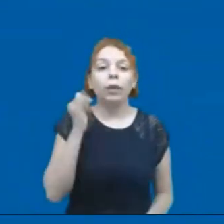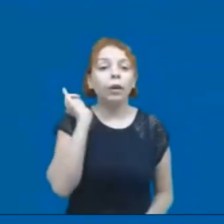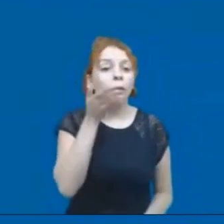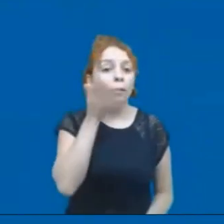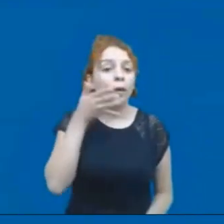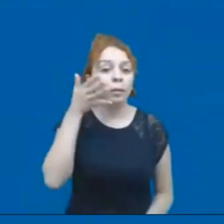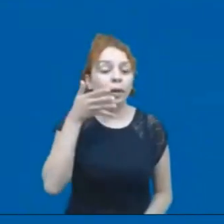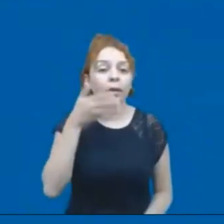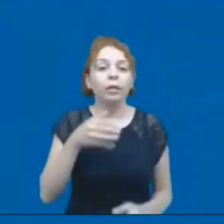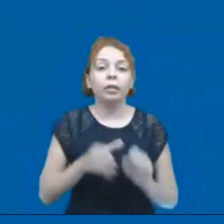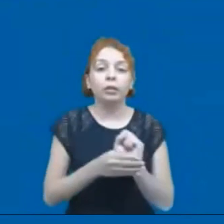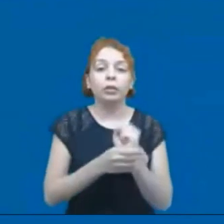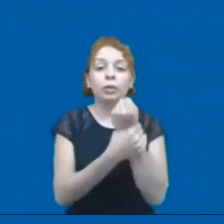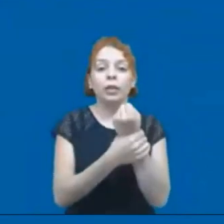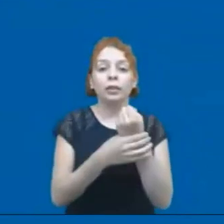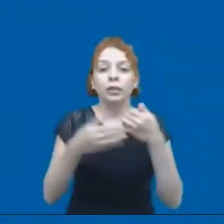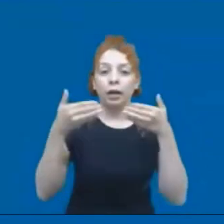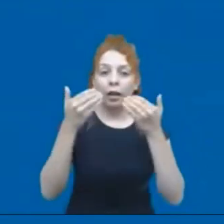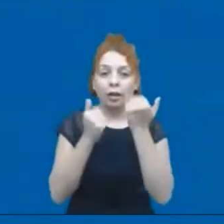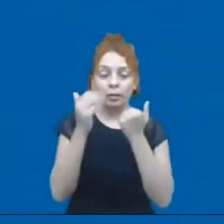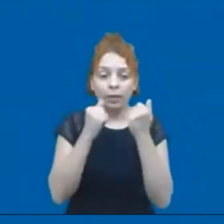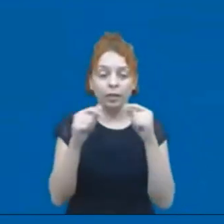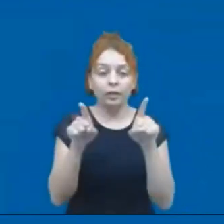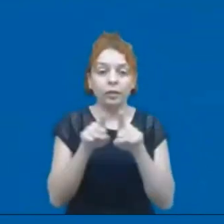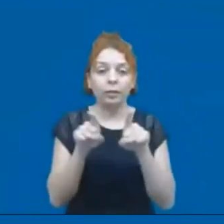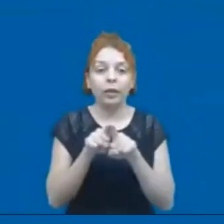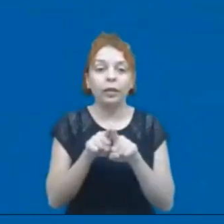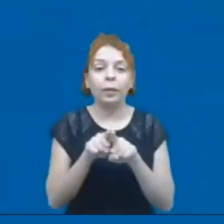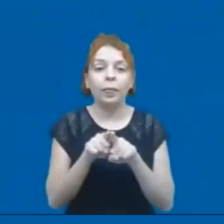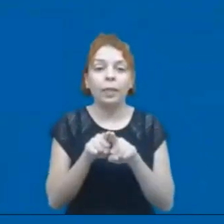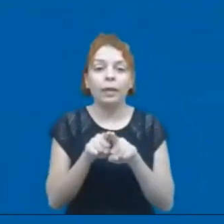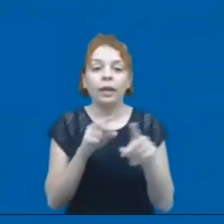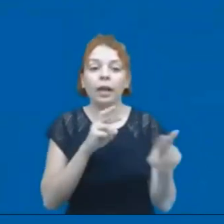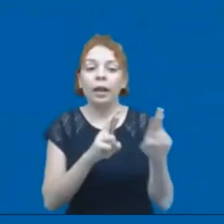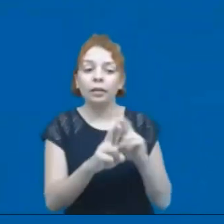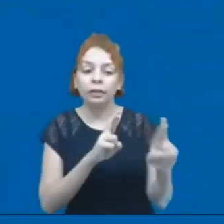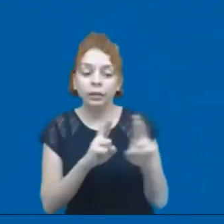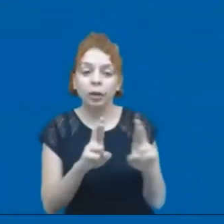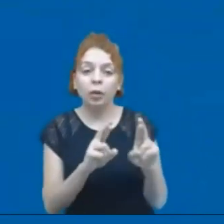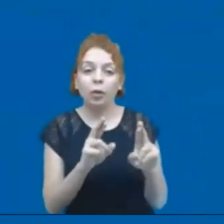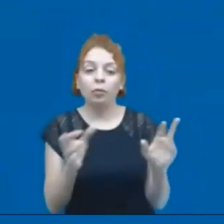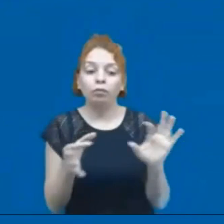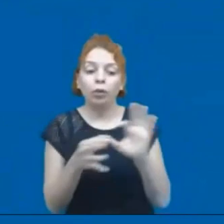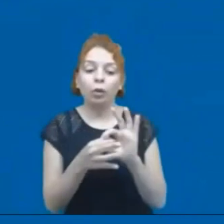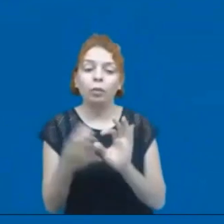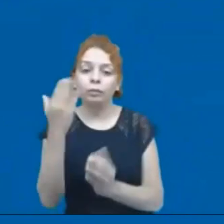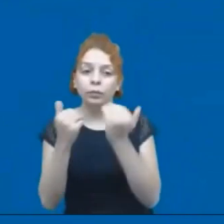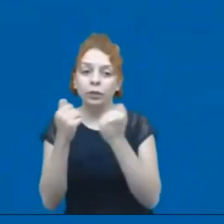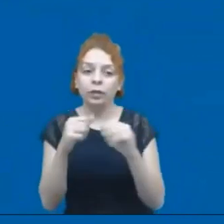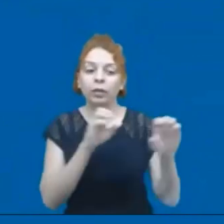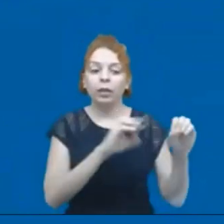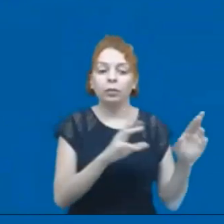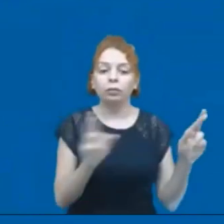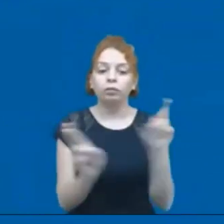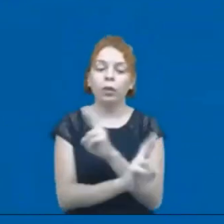sobre segurança alimentar e, inclusive, sobre a relação entre educação e segurança alimentar, que é uma área de